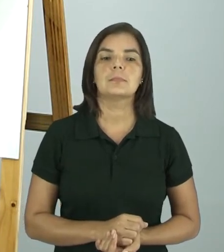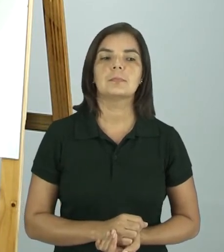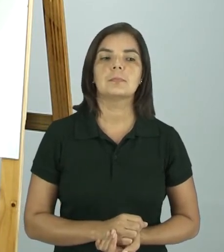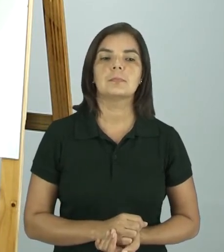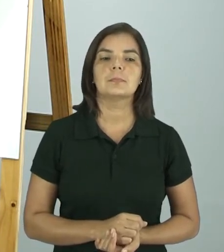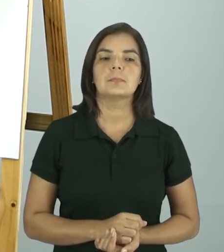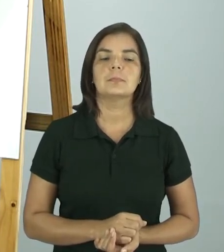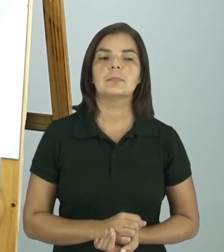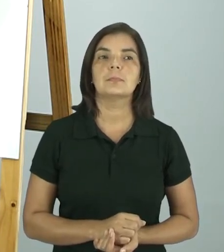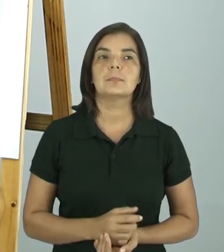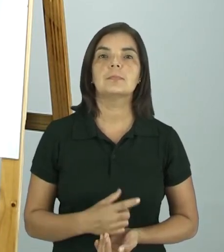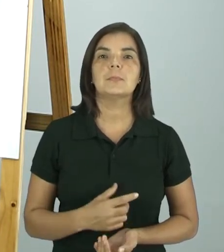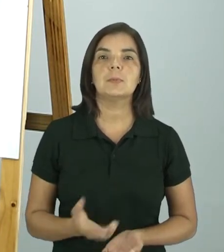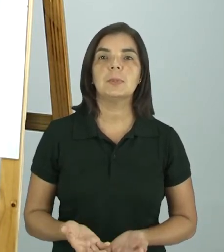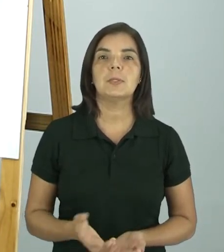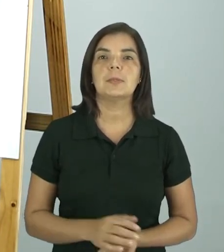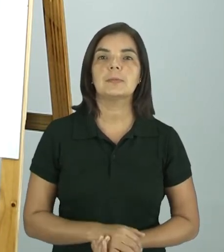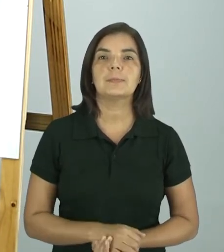Bem aqui.